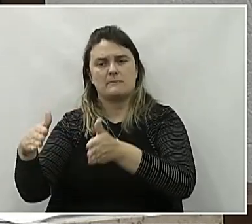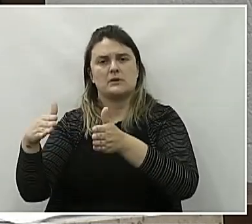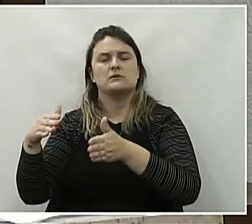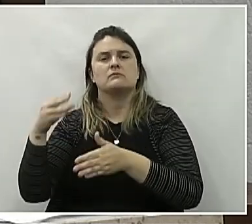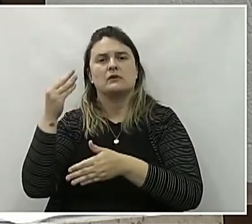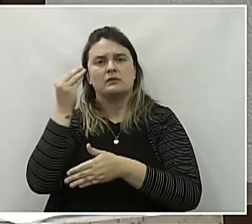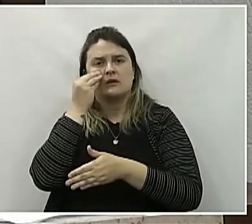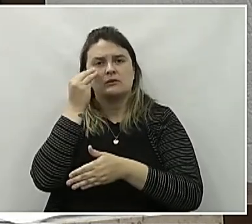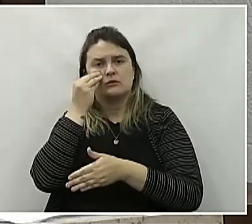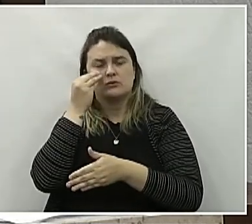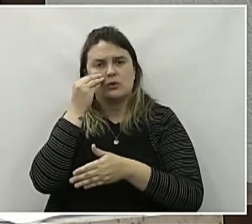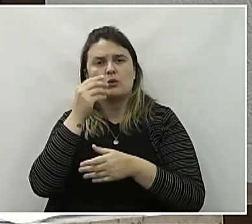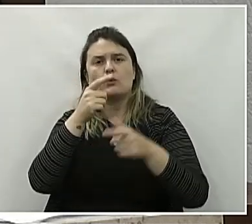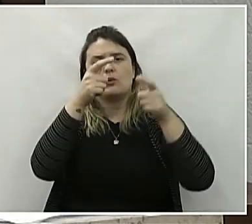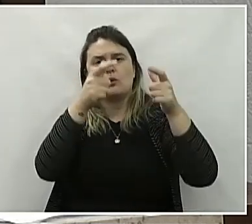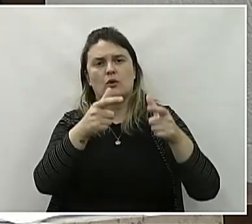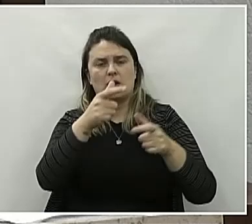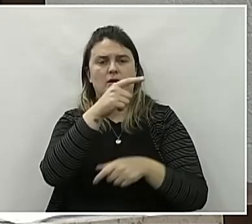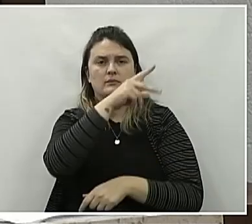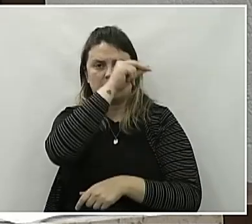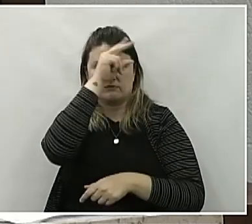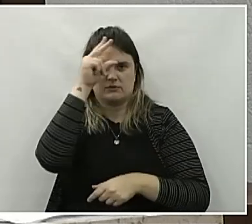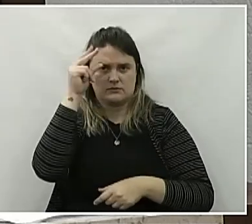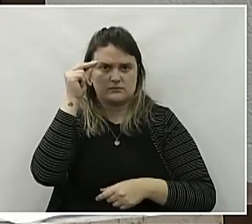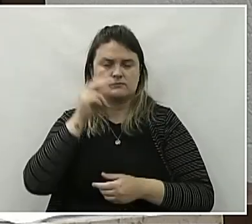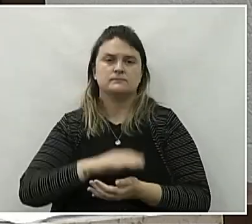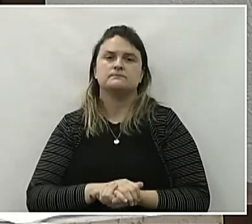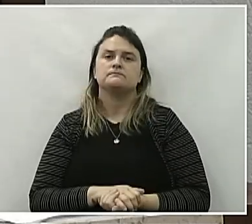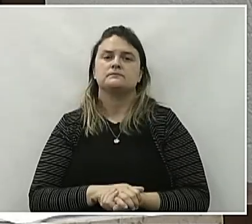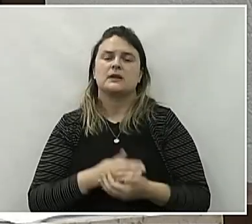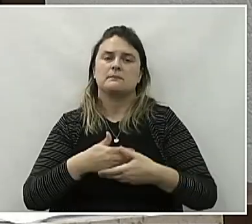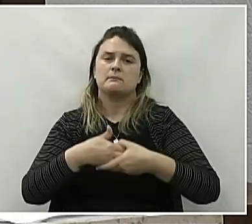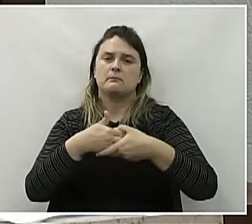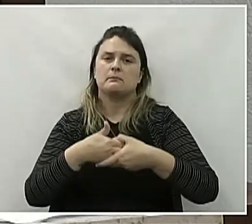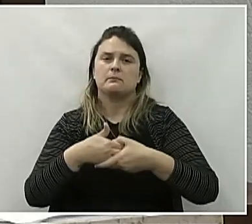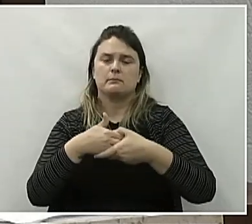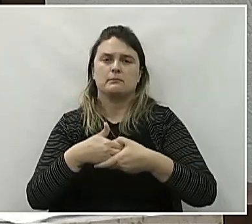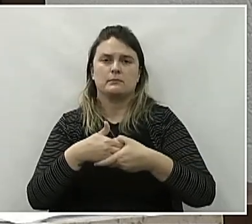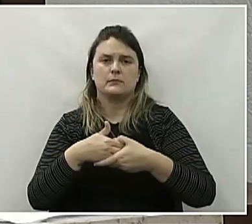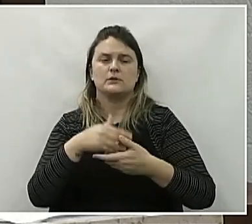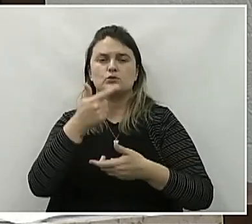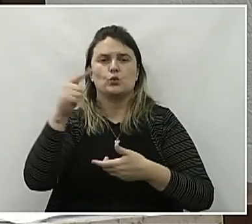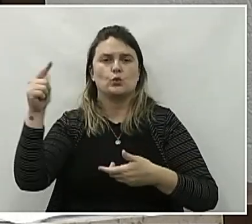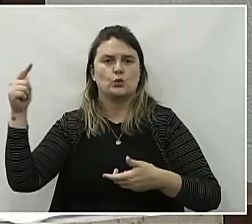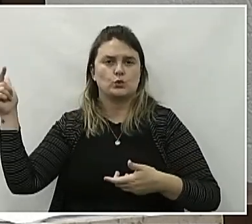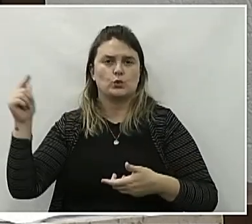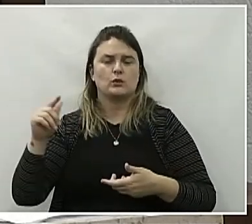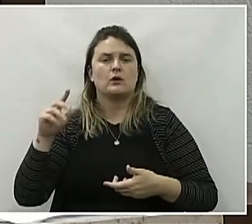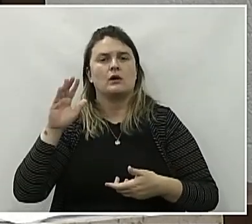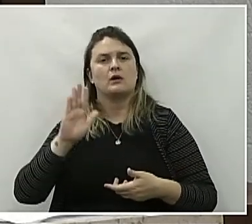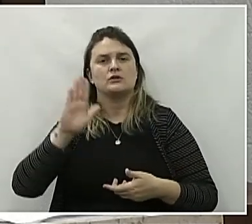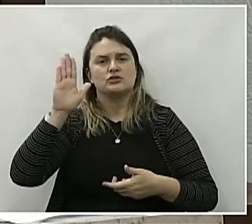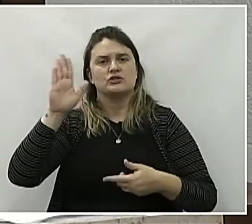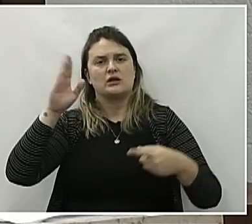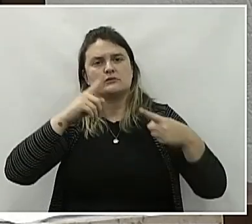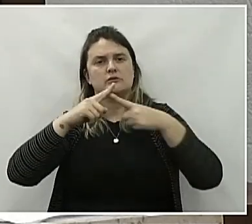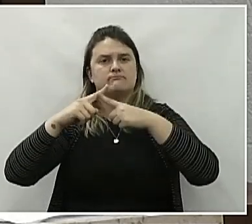tentando um espaço ao Executivo Municipal. Também parabenizo aos demais concorrentes